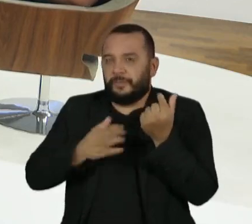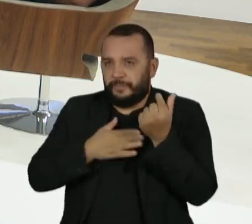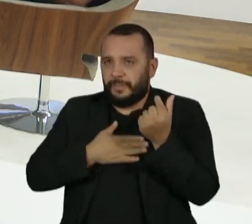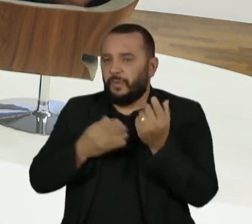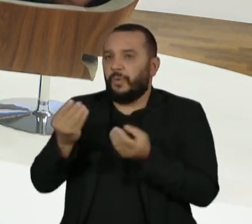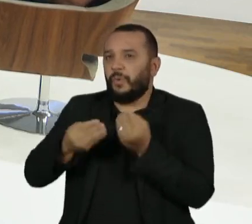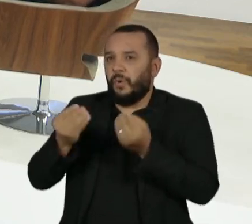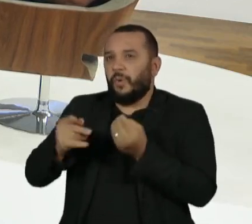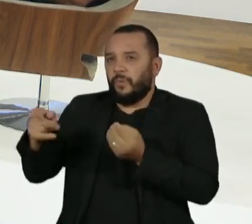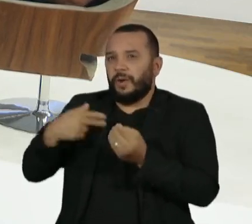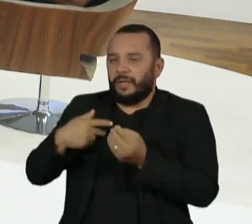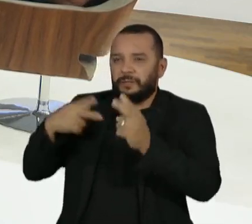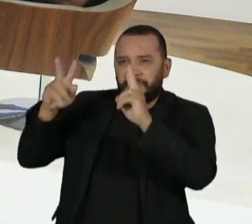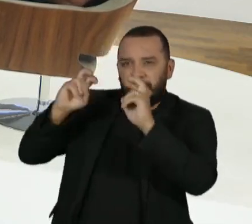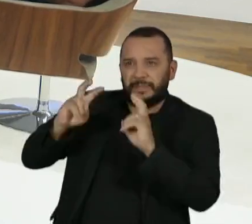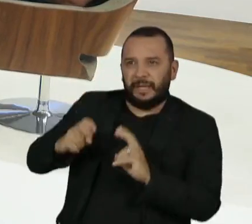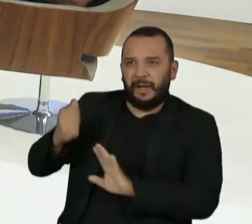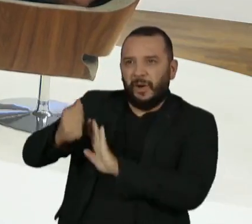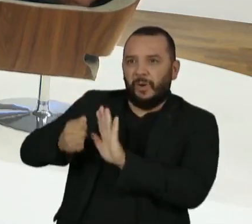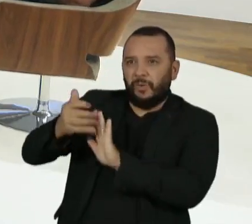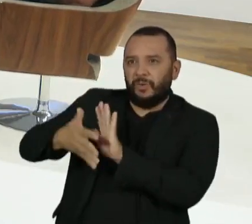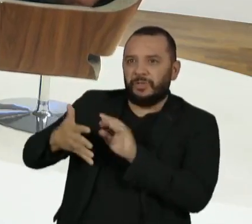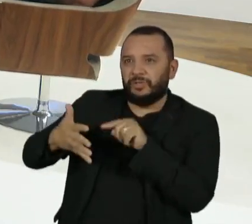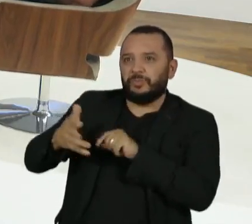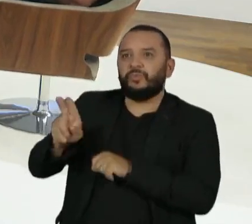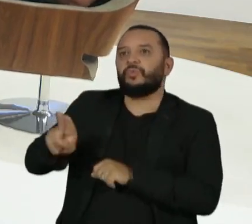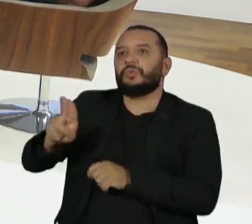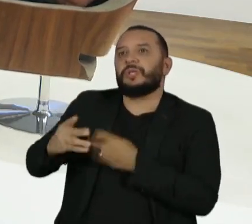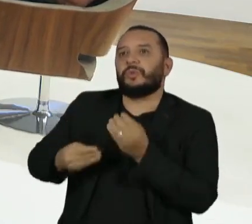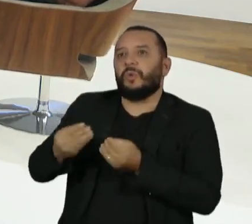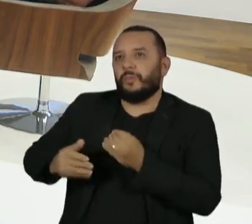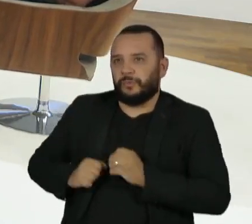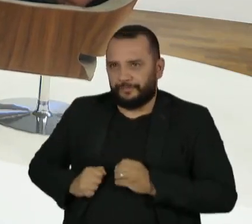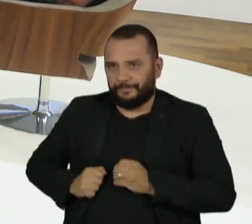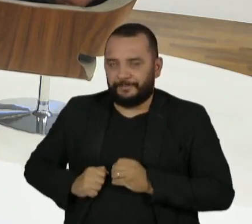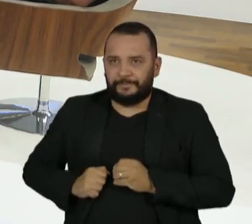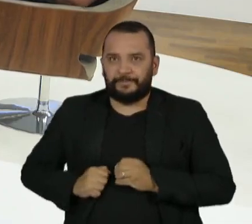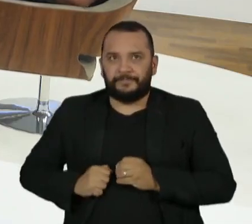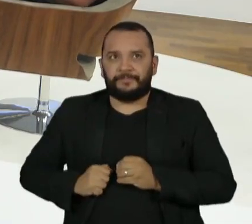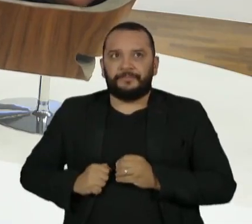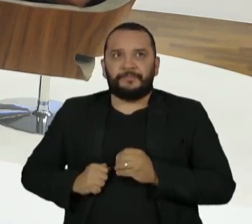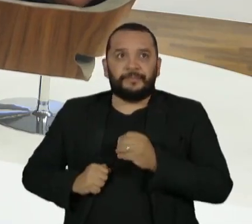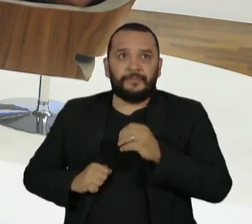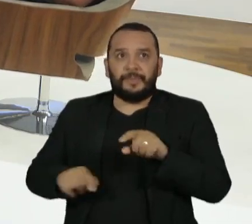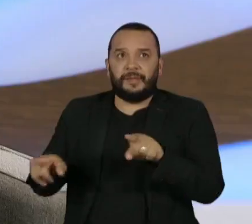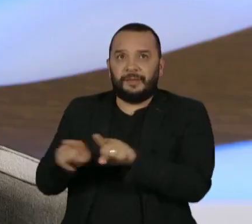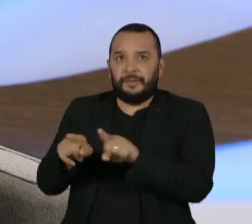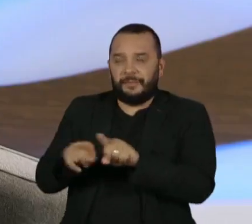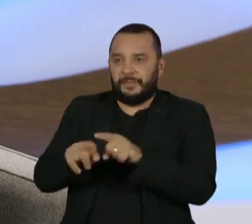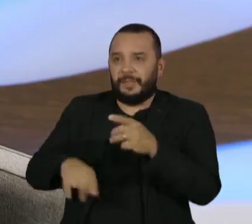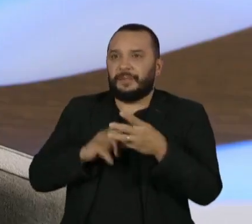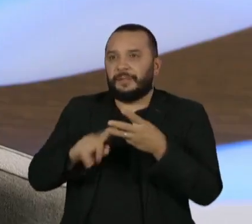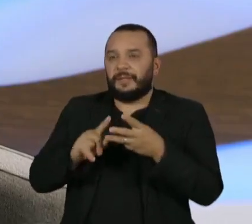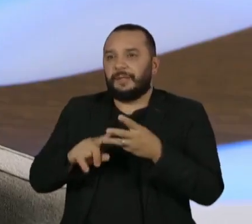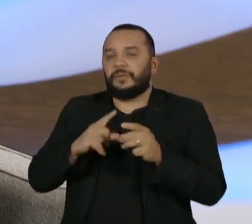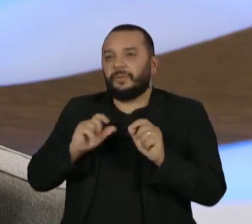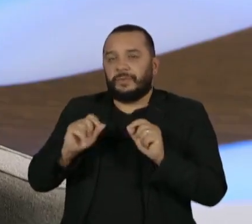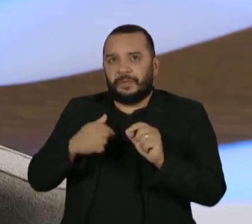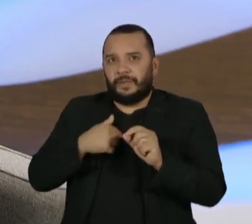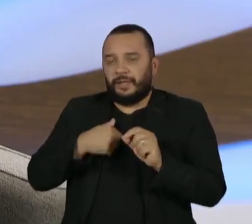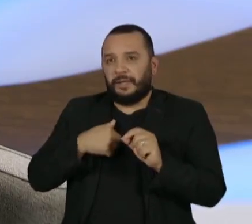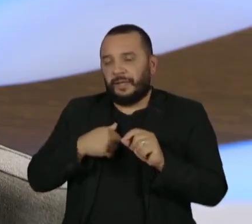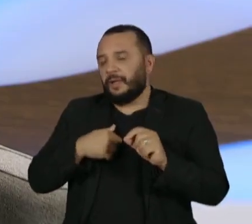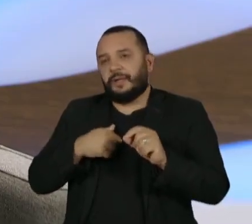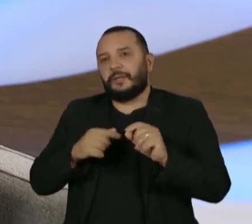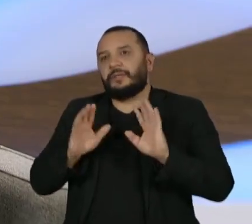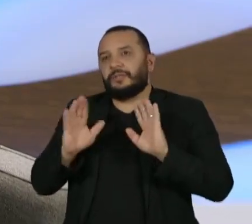todo mundo. Então, transparência e explicabilidade. E depois, que é muito difícil de fazer, reversibilidade. Como é que eu